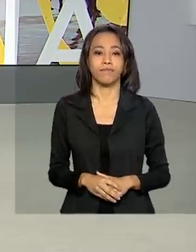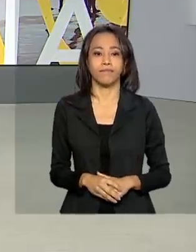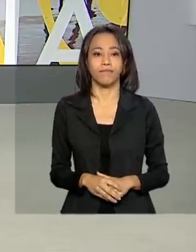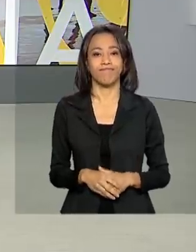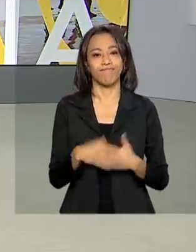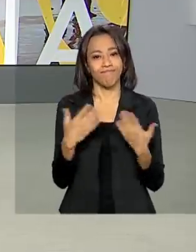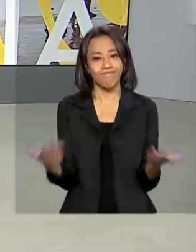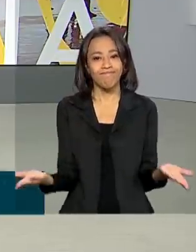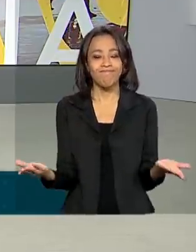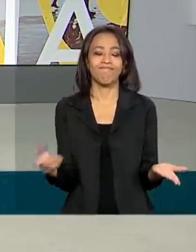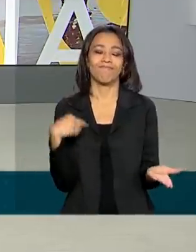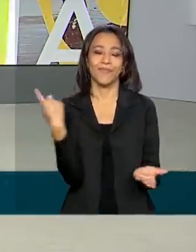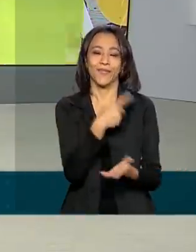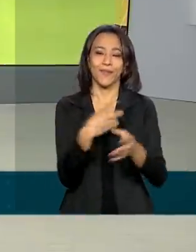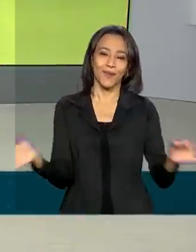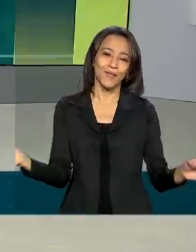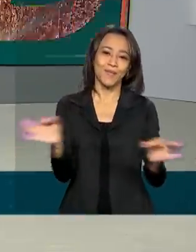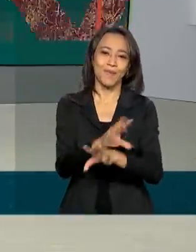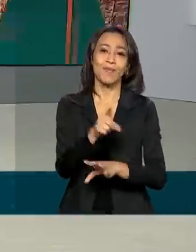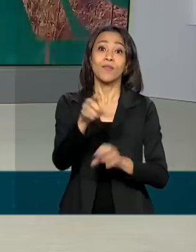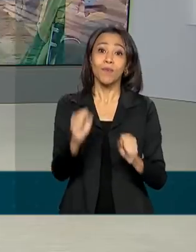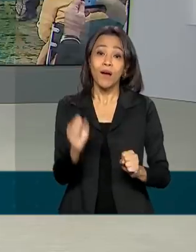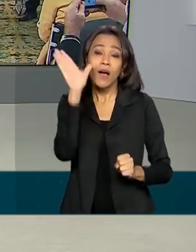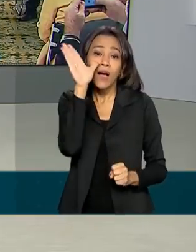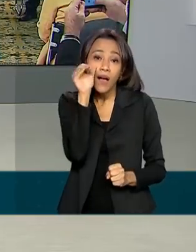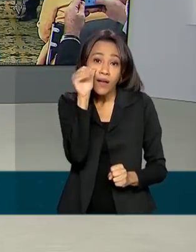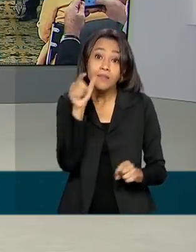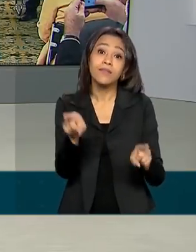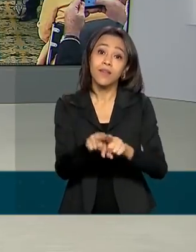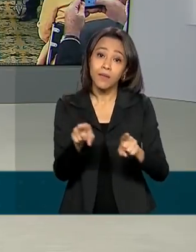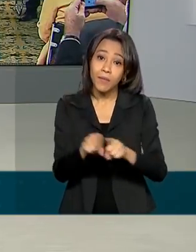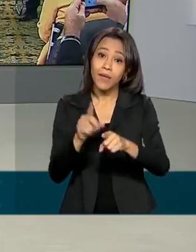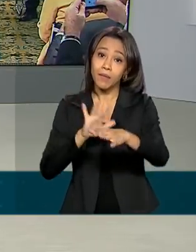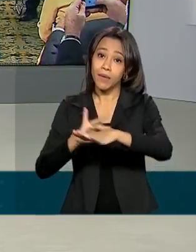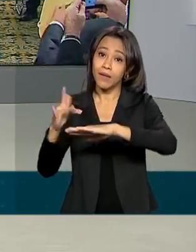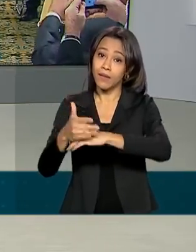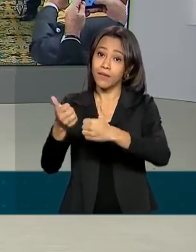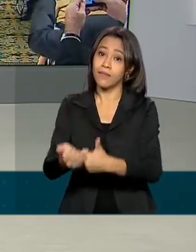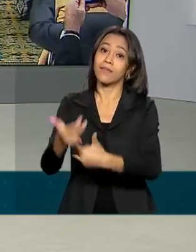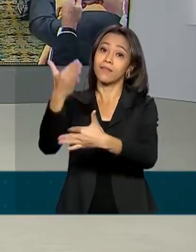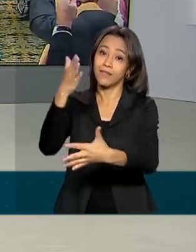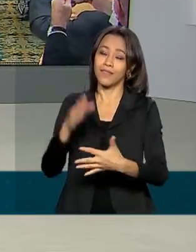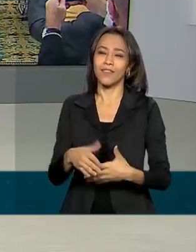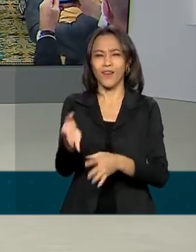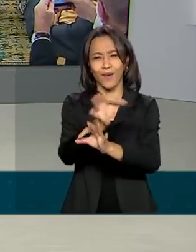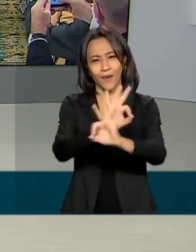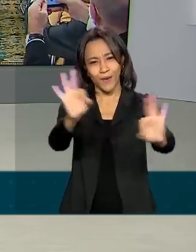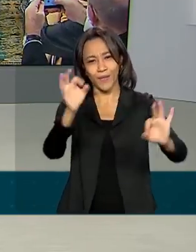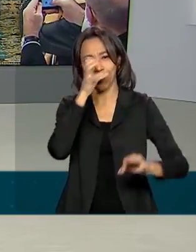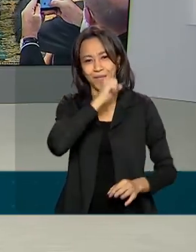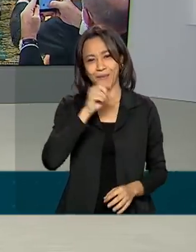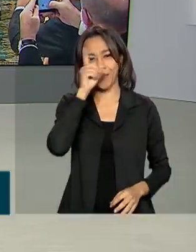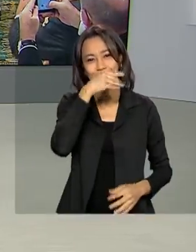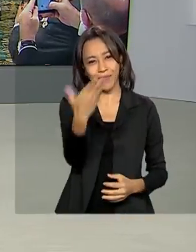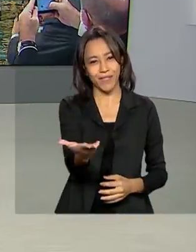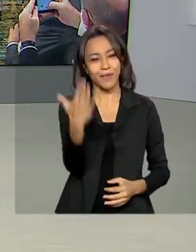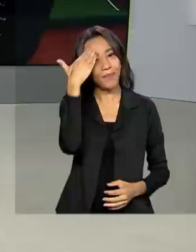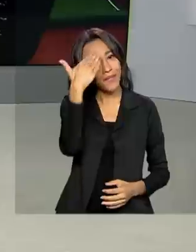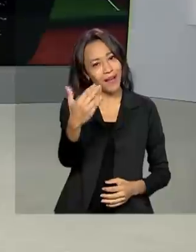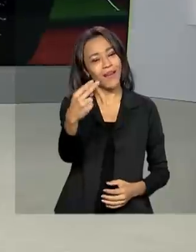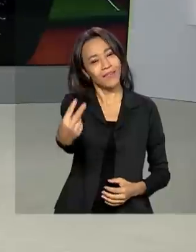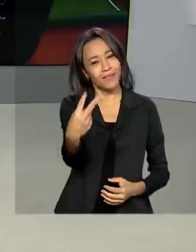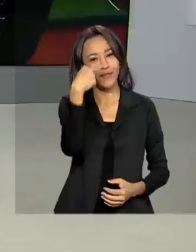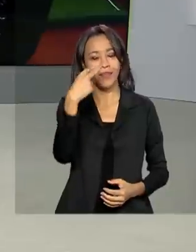É isso, o Brasil em Dia termina aqui. Você pode nos acompanhar também pelas redes sociais. Um ótimo fim de semana para você. Obrigada pela sua